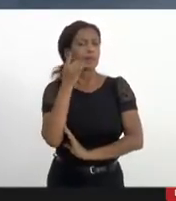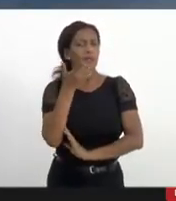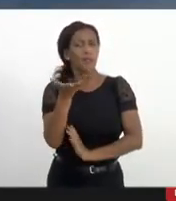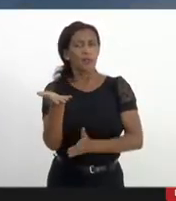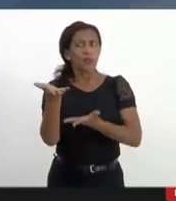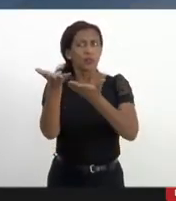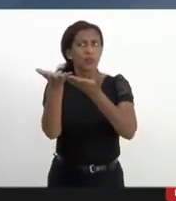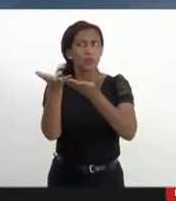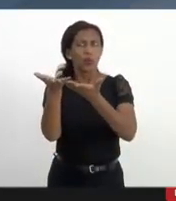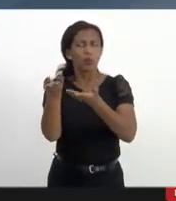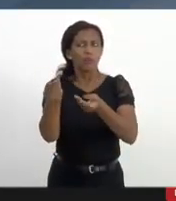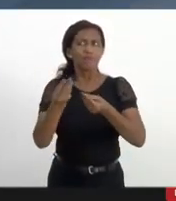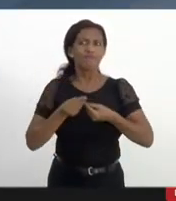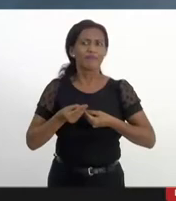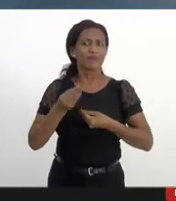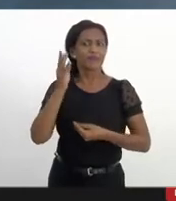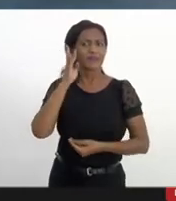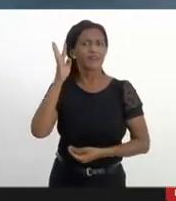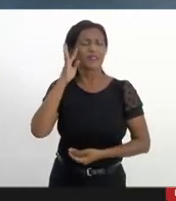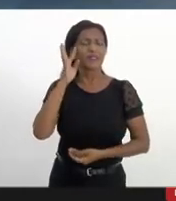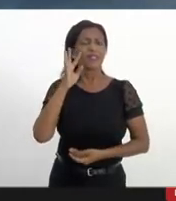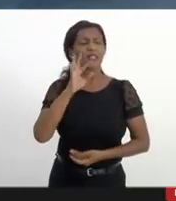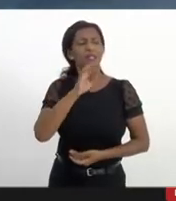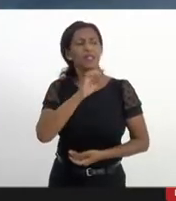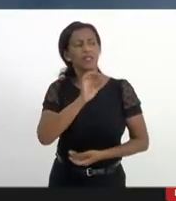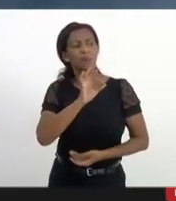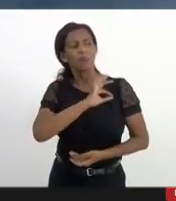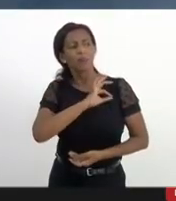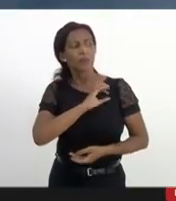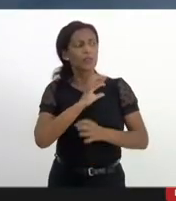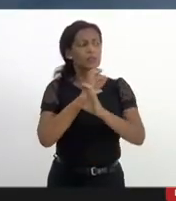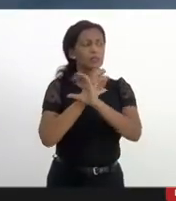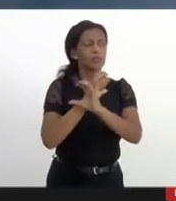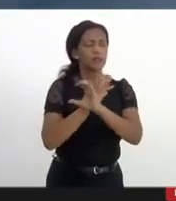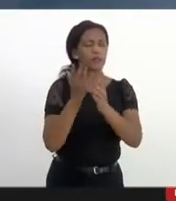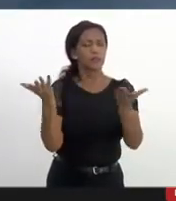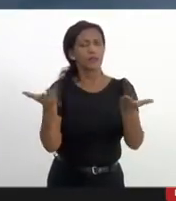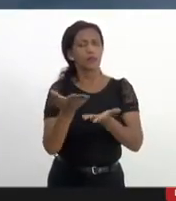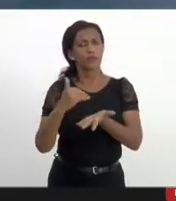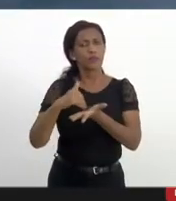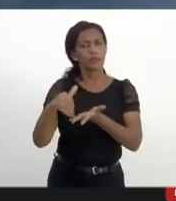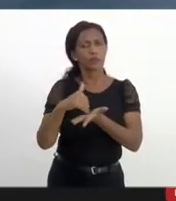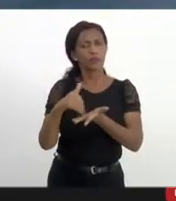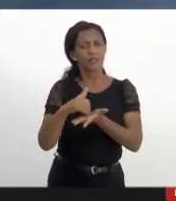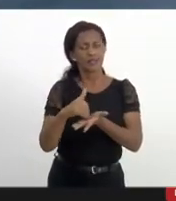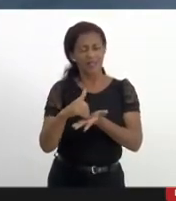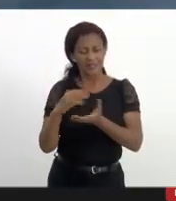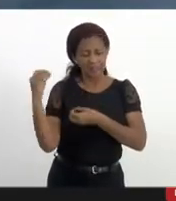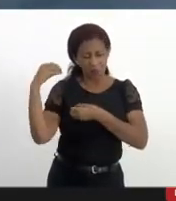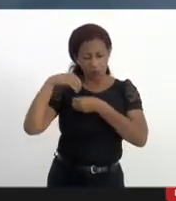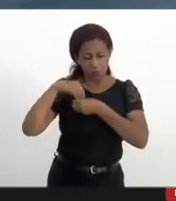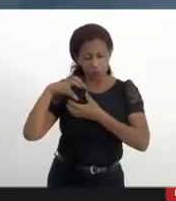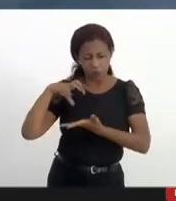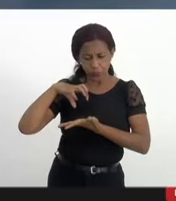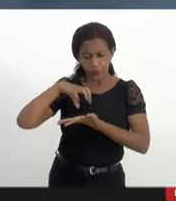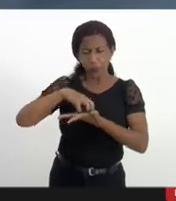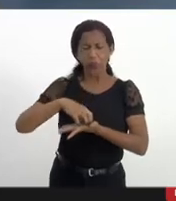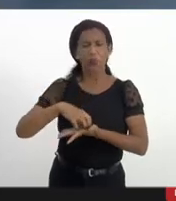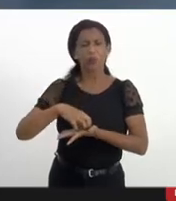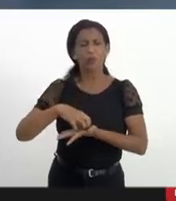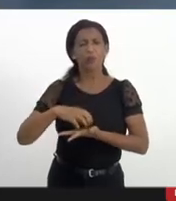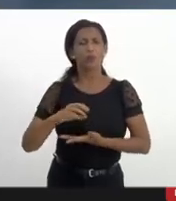trouxesse uma reflexão da Polícia Civil e da Secretaria de Polícia Civil sobre